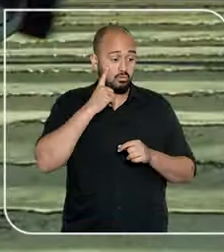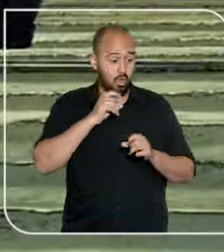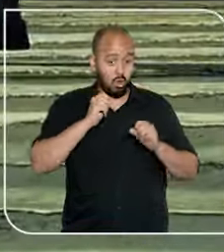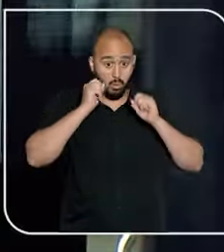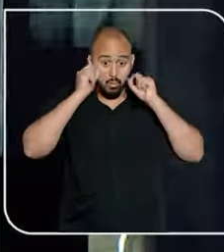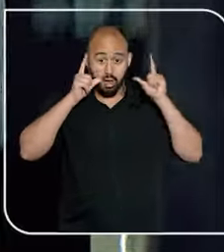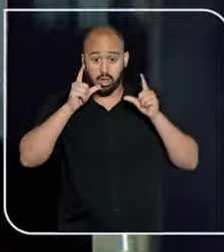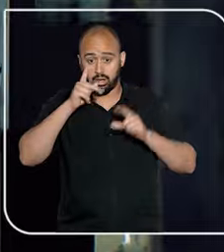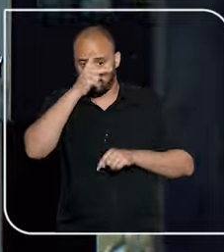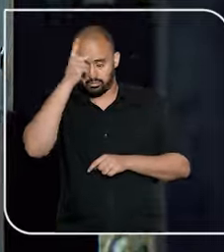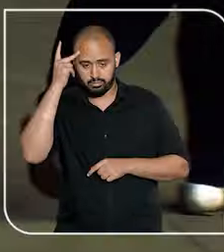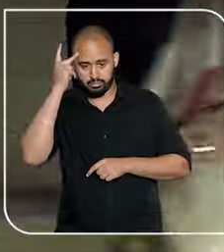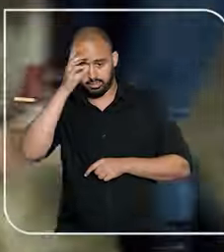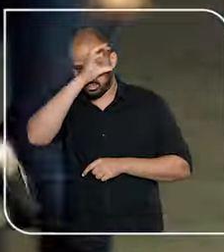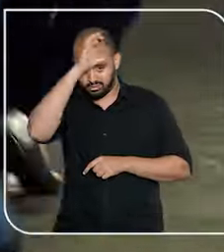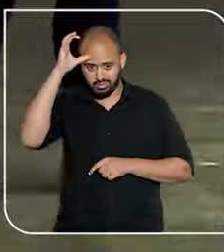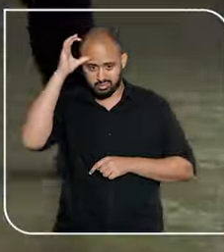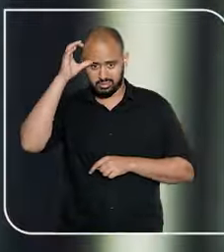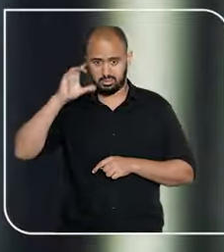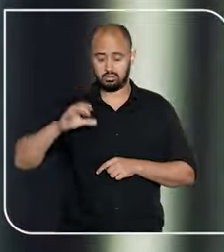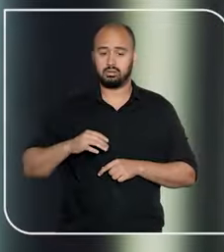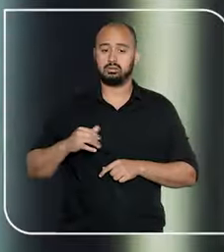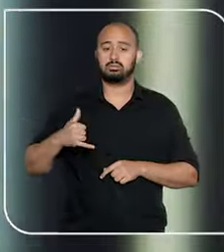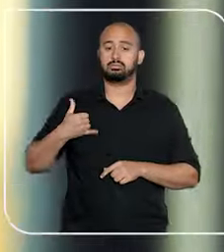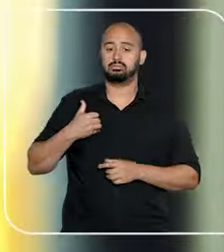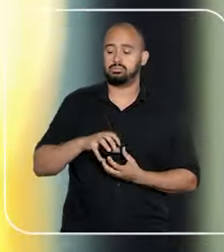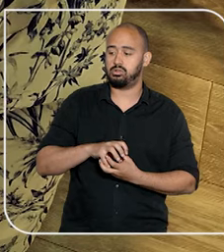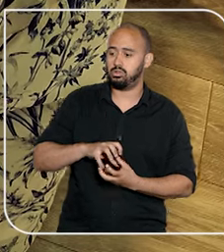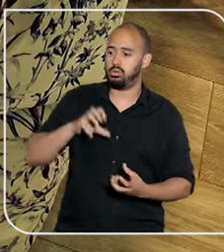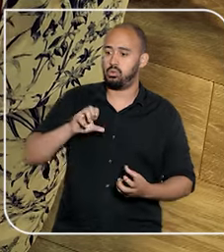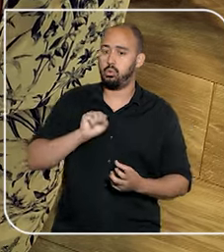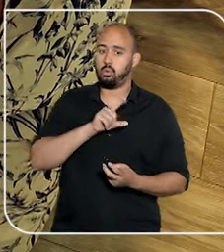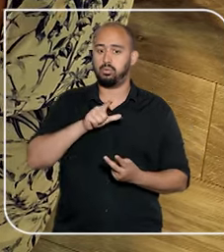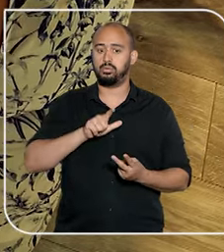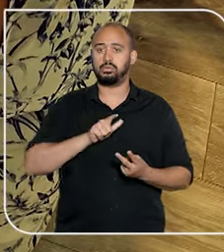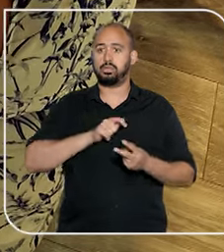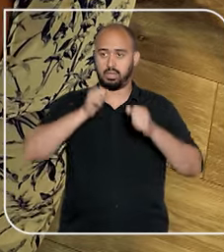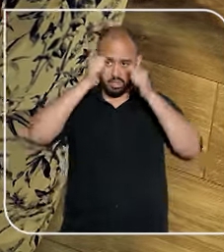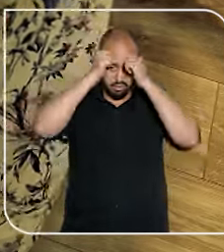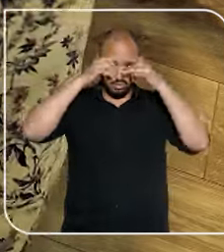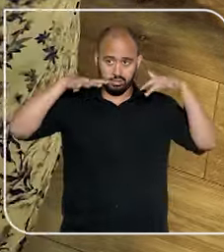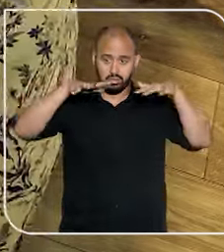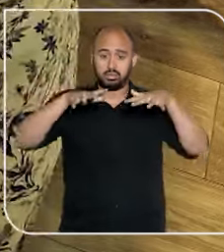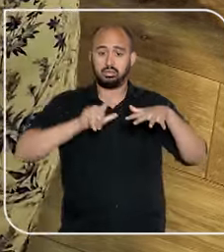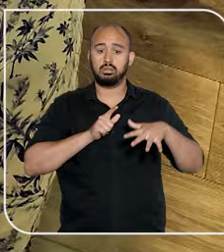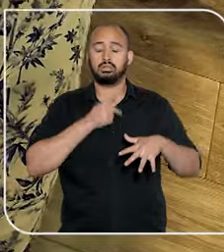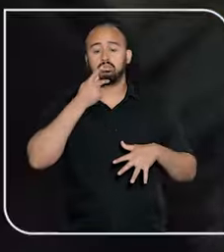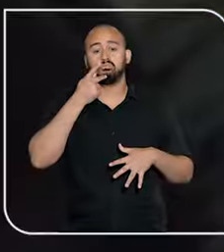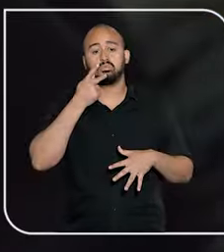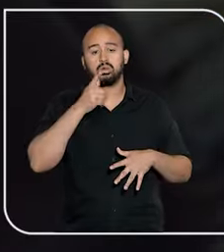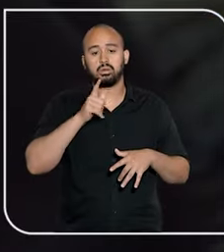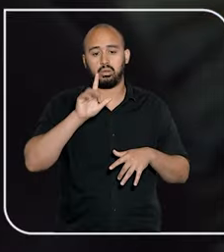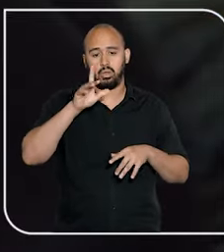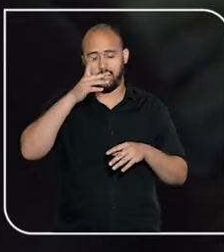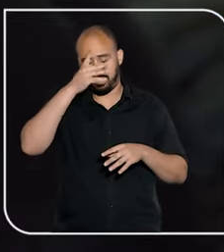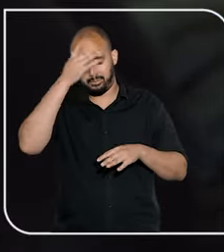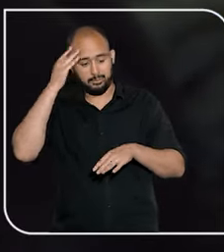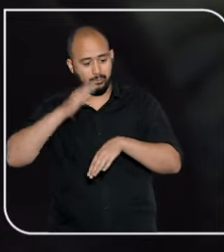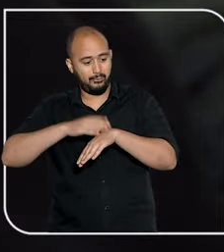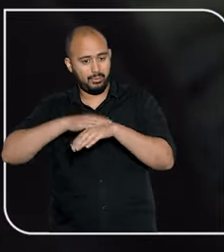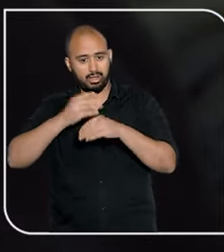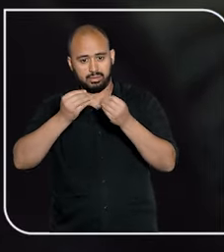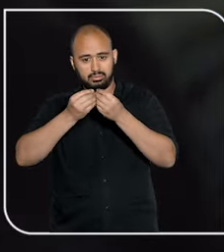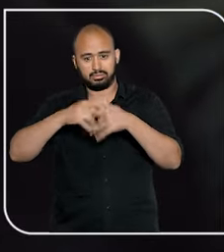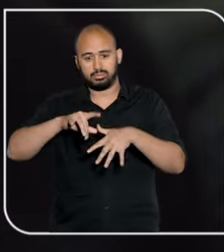clientes. Idosos e pessoas com condições especiais, como o transtorno do espectro autista, têm sido as mais